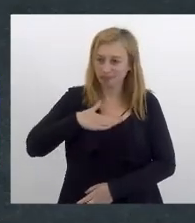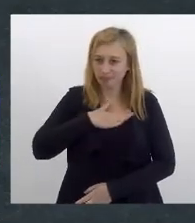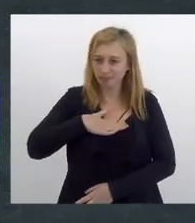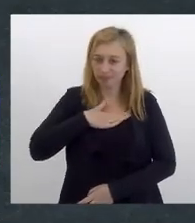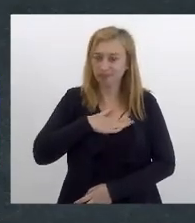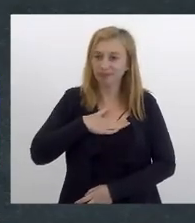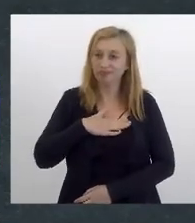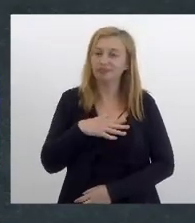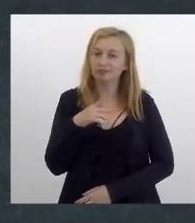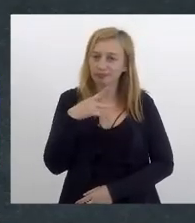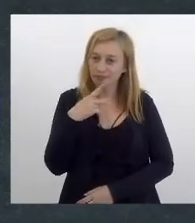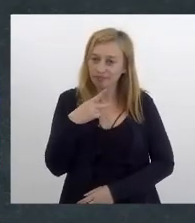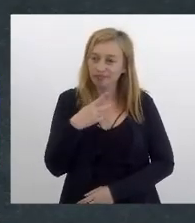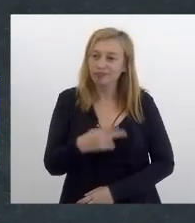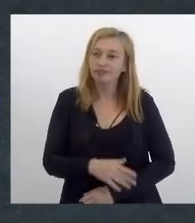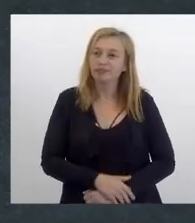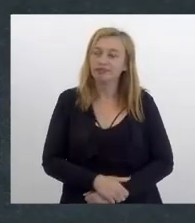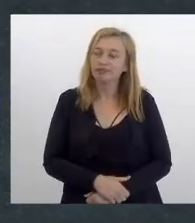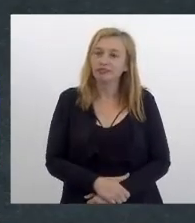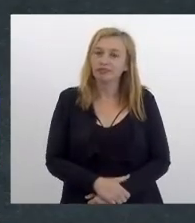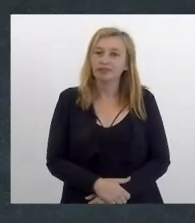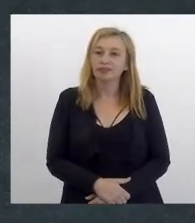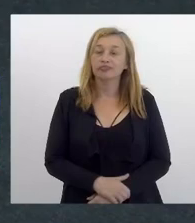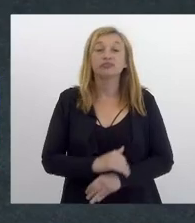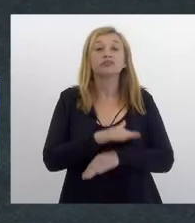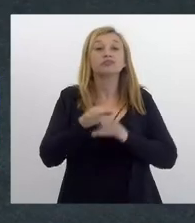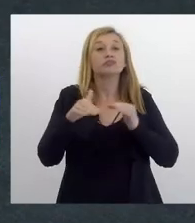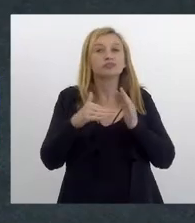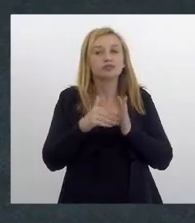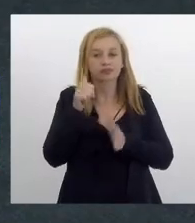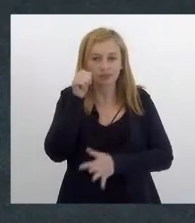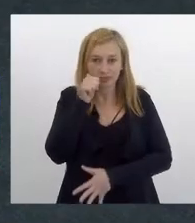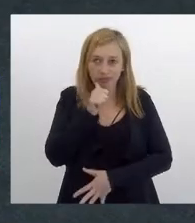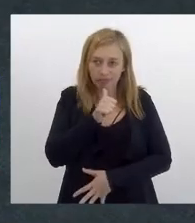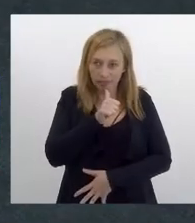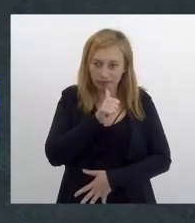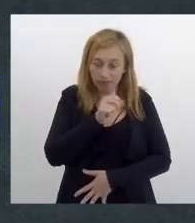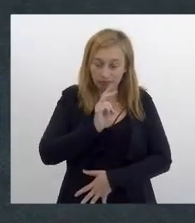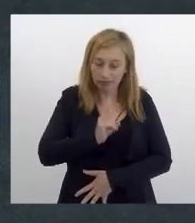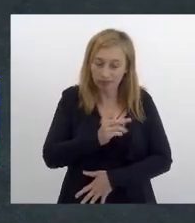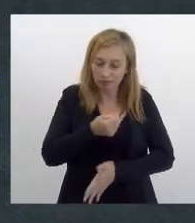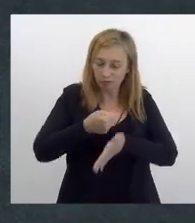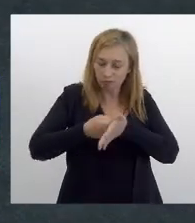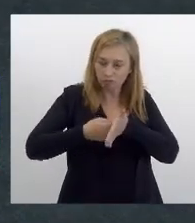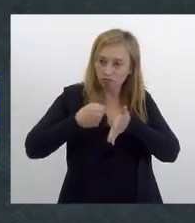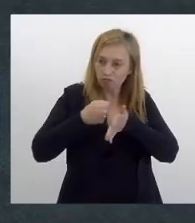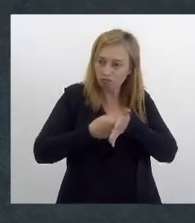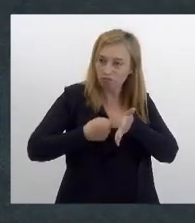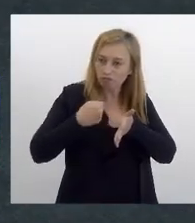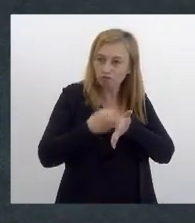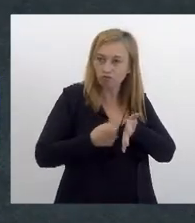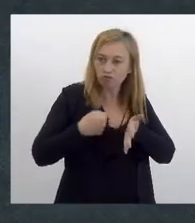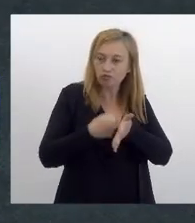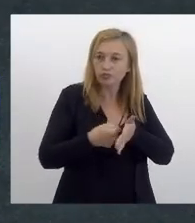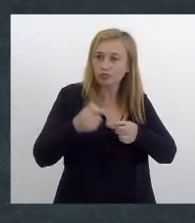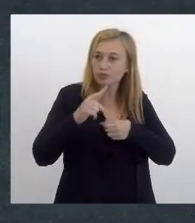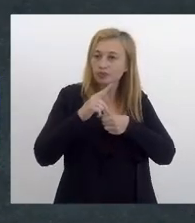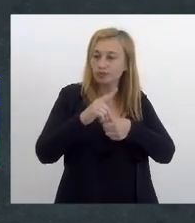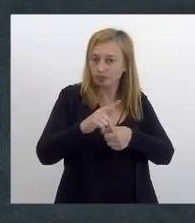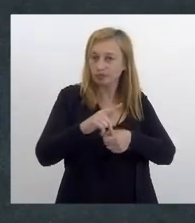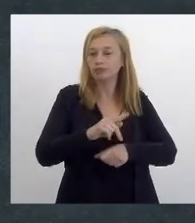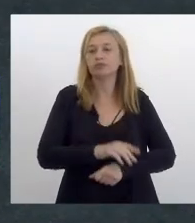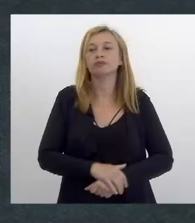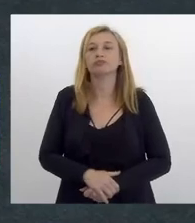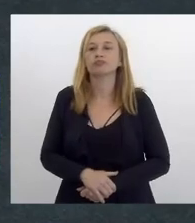Deputado juiz a todas as mulheres que sempre lutaram pela procuradoria